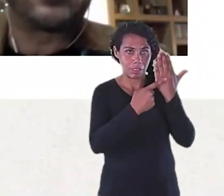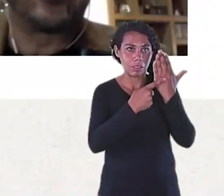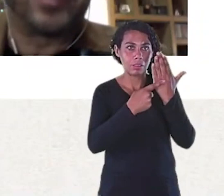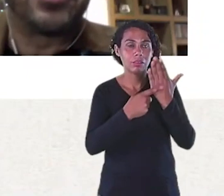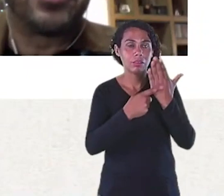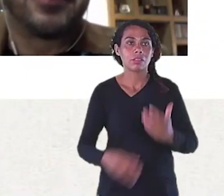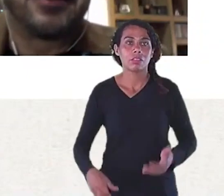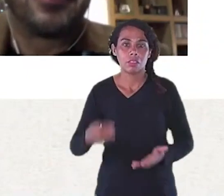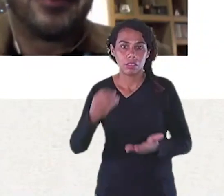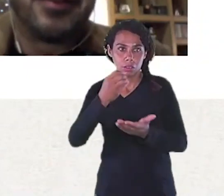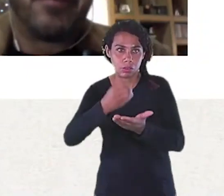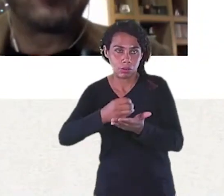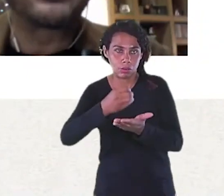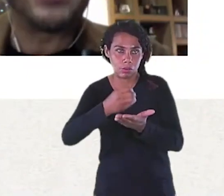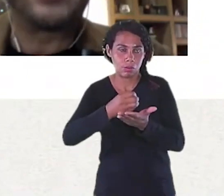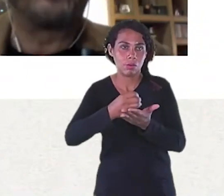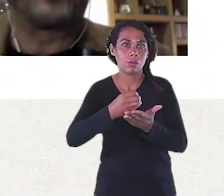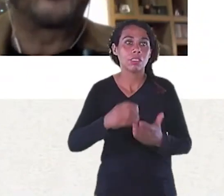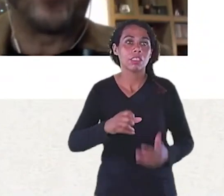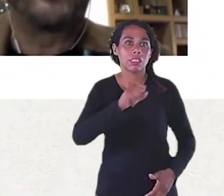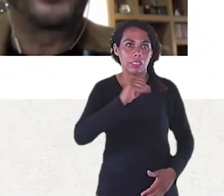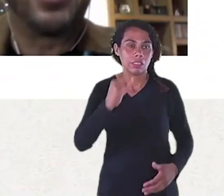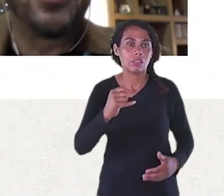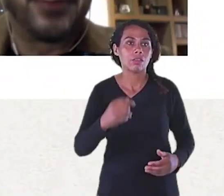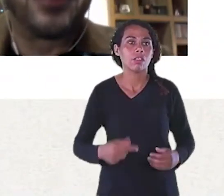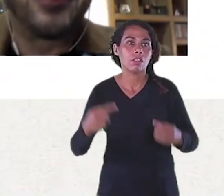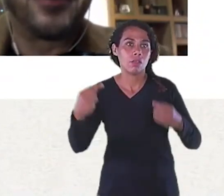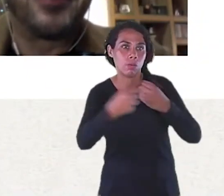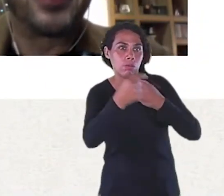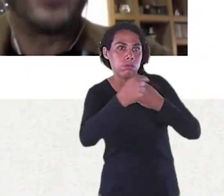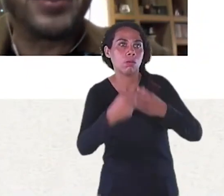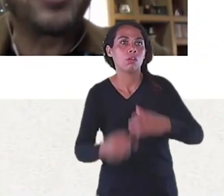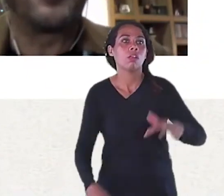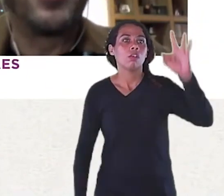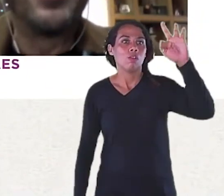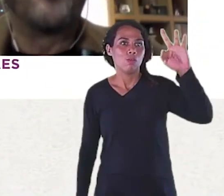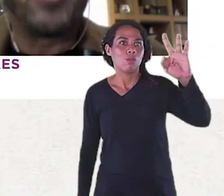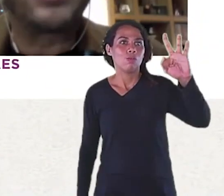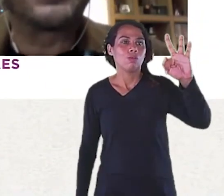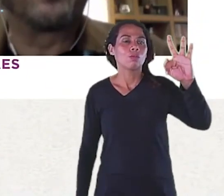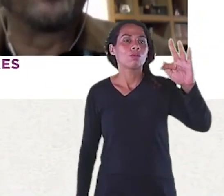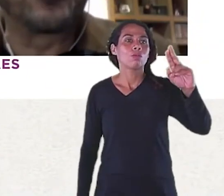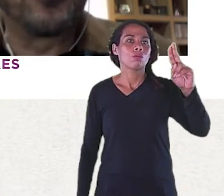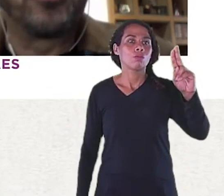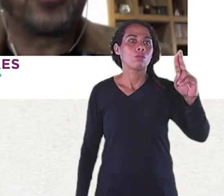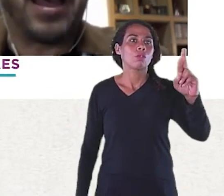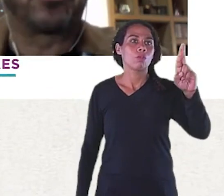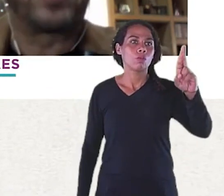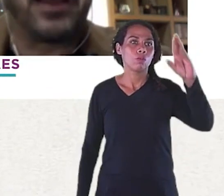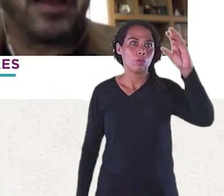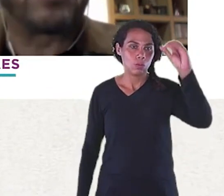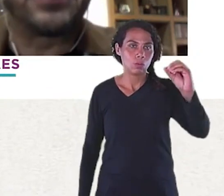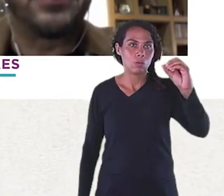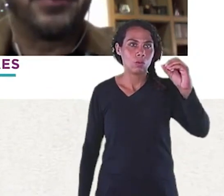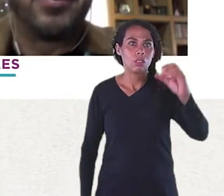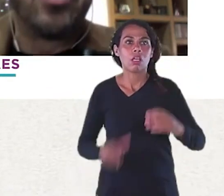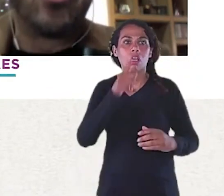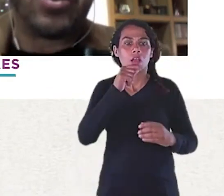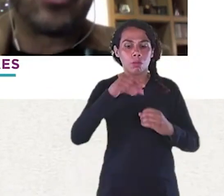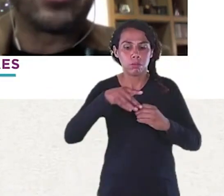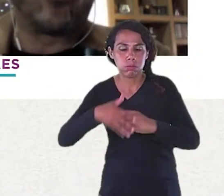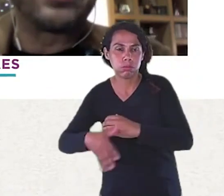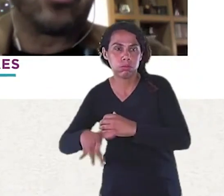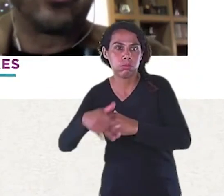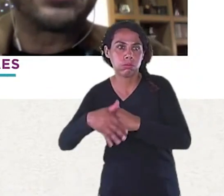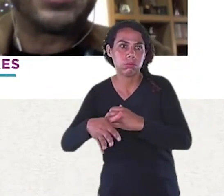era uma provocação de um artista. Mas um designer não pode fazer um copo furado. Esse é um exemplo muito rápido para entender.